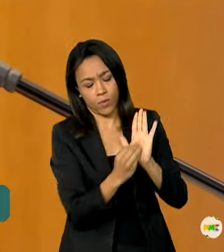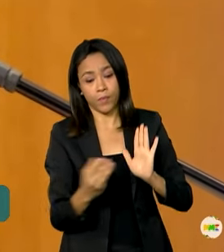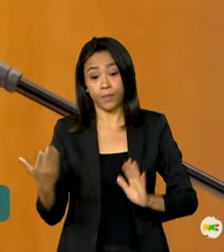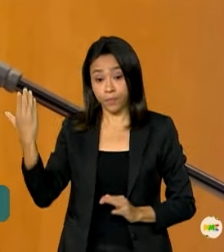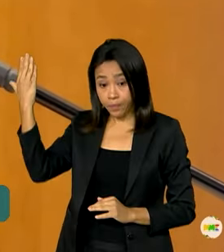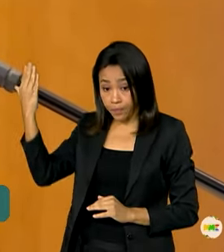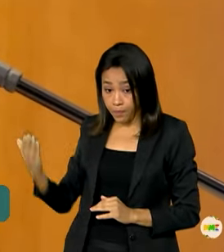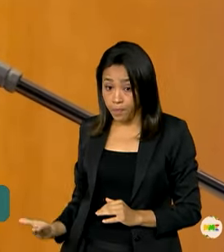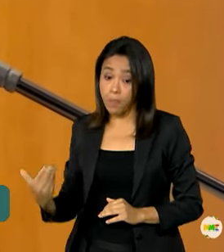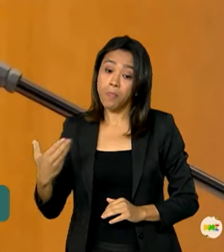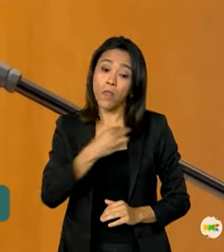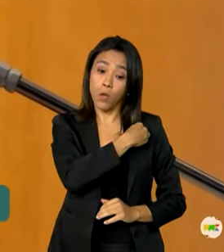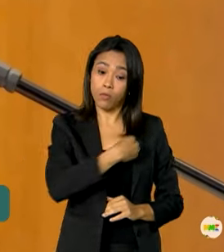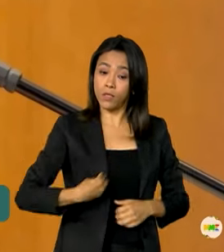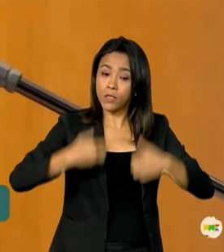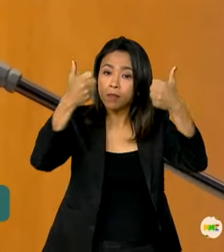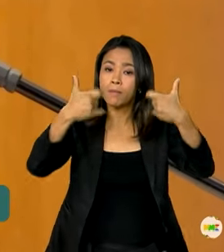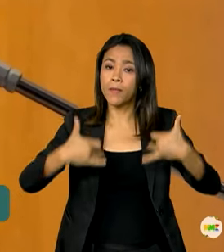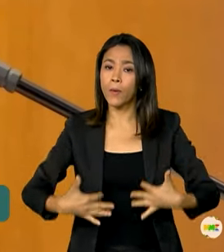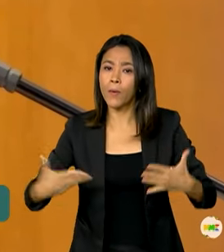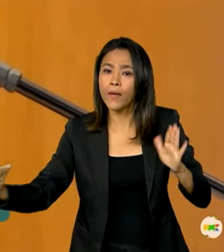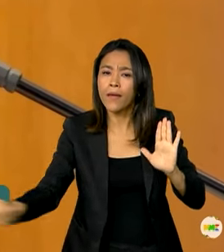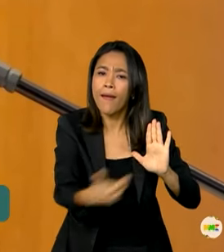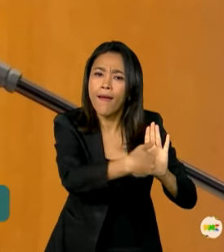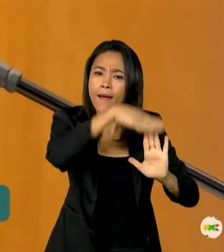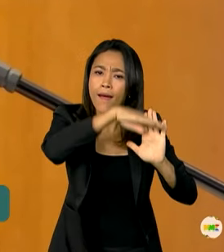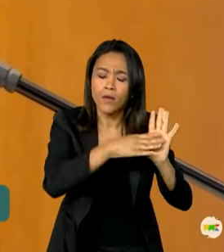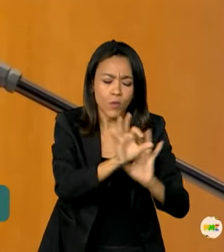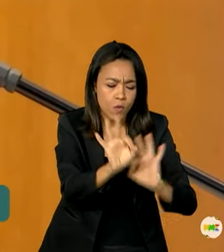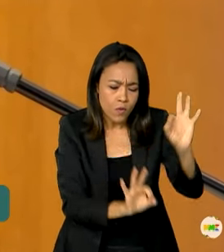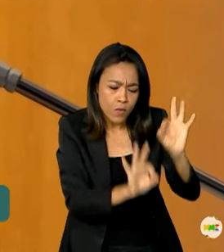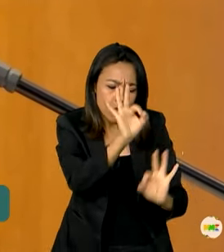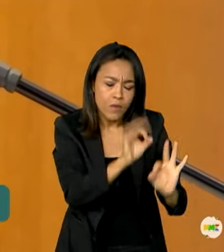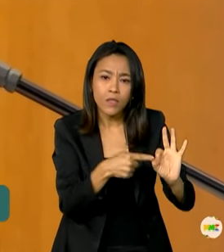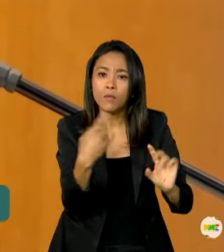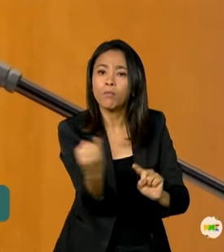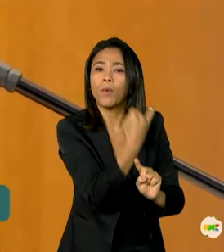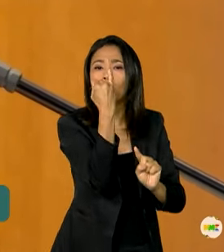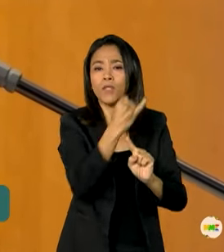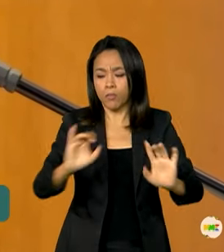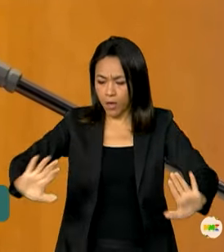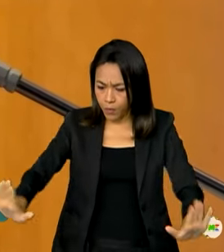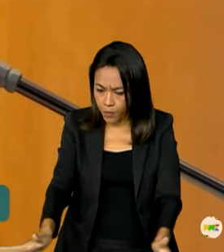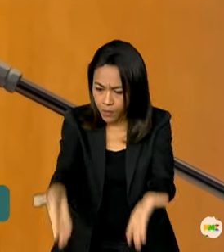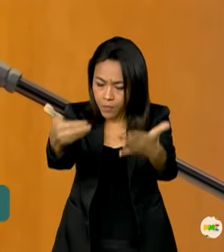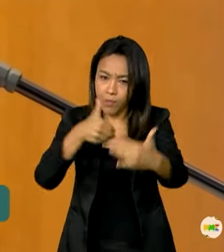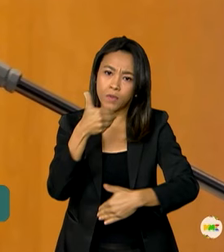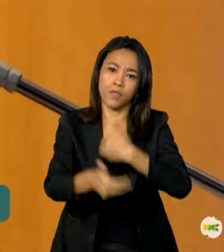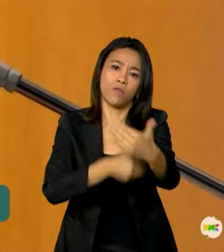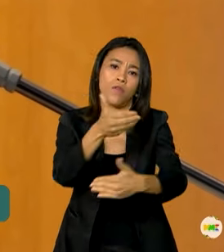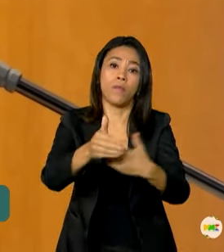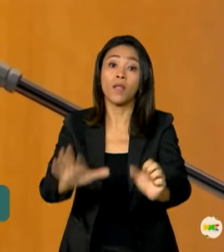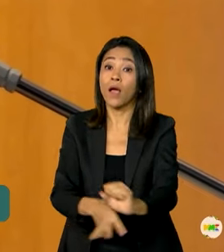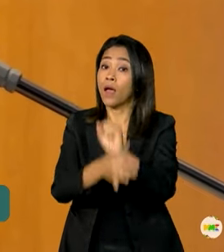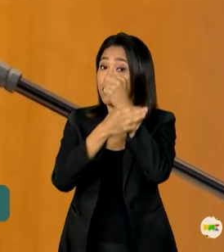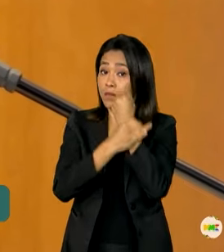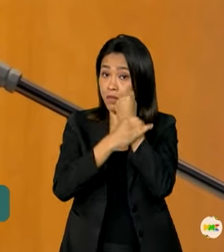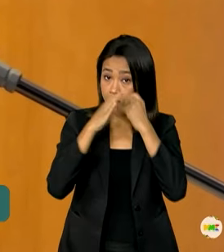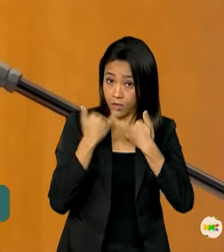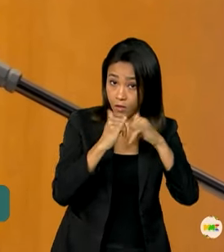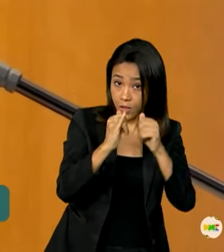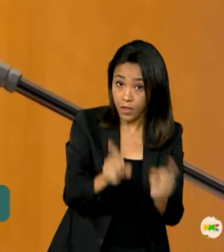Energia destacou que a ferramenta é essencial para o desenvolvimento do setor, garantindo segurança energética,